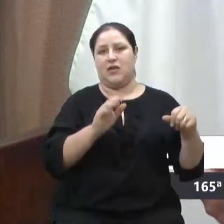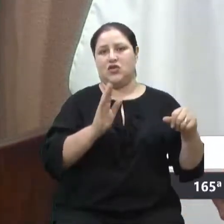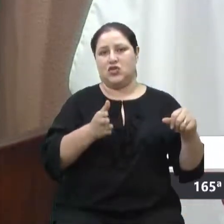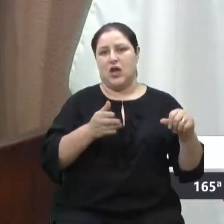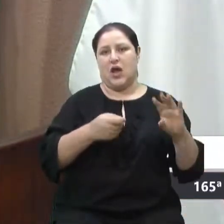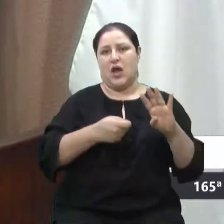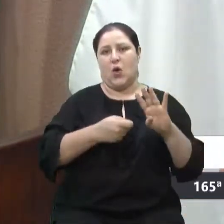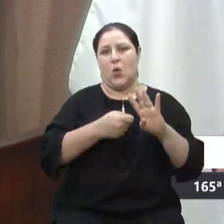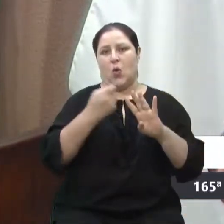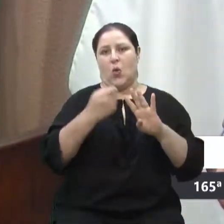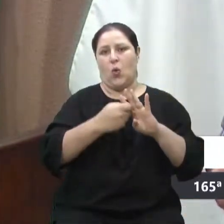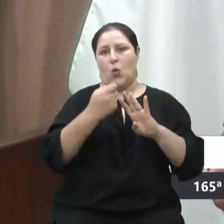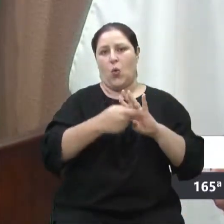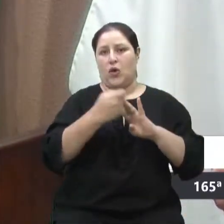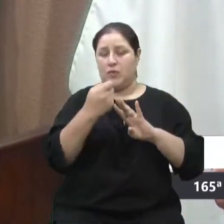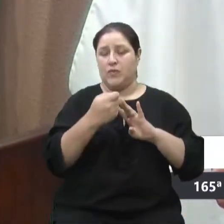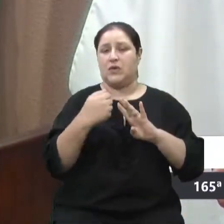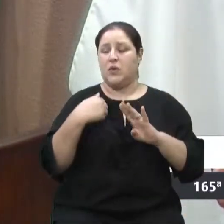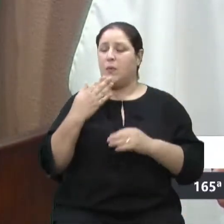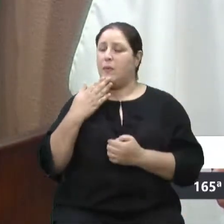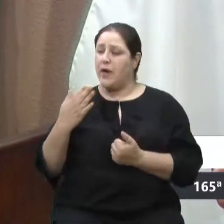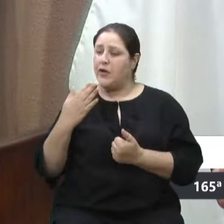retirando uma terra de uma horta comunitária.